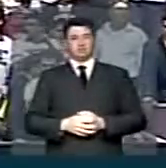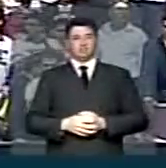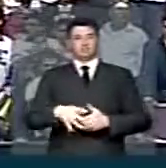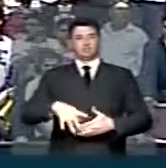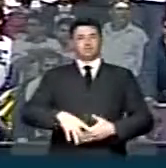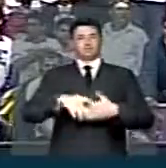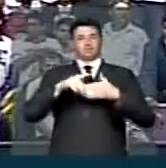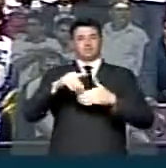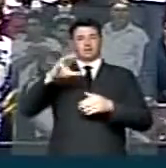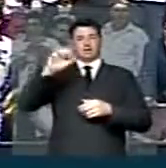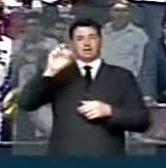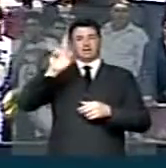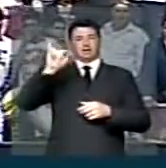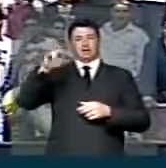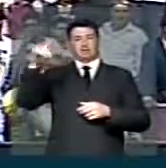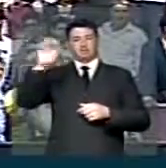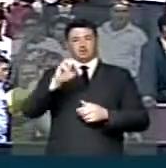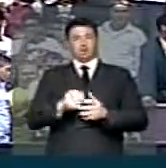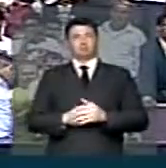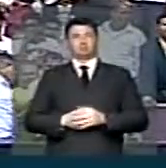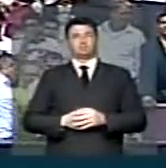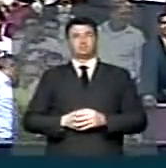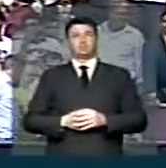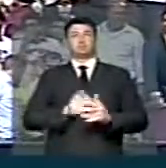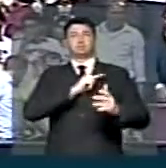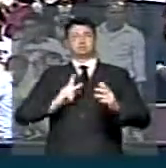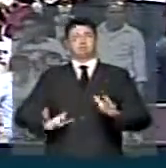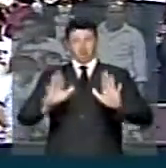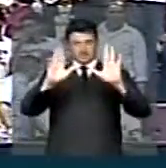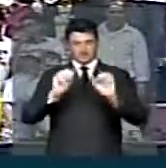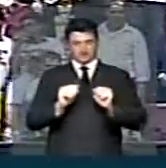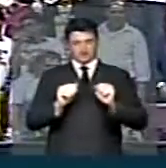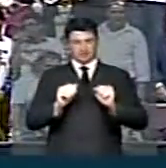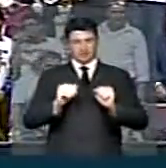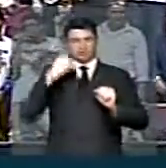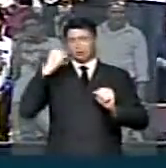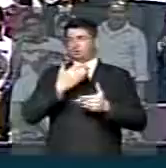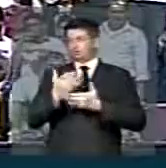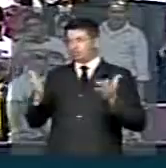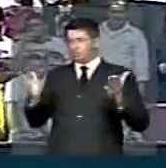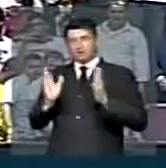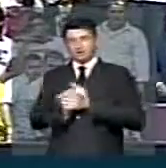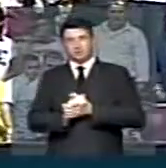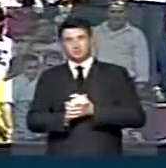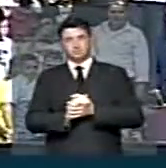O líder, Givaldo Carimbol, Sr. Presidente, Srs. e Srs. e Deputados,